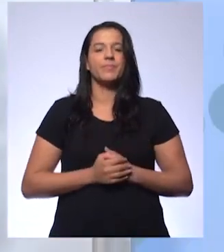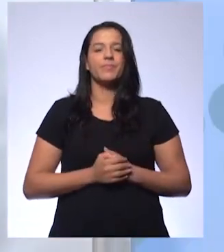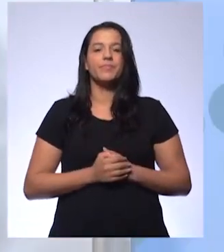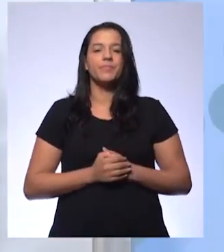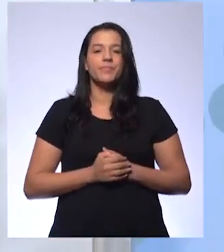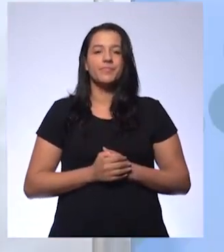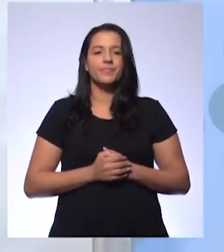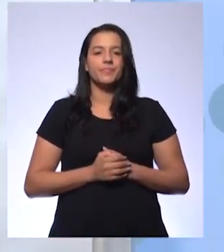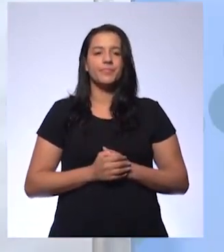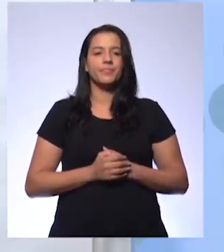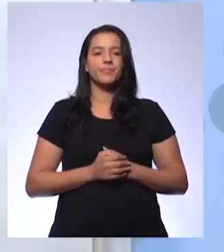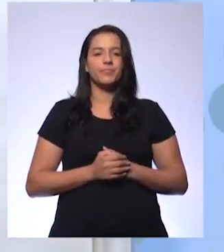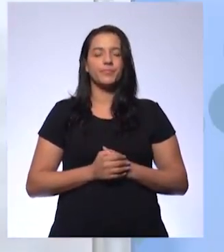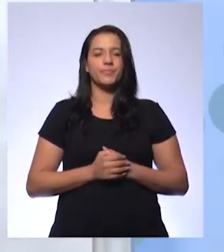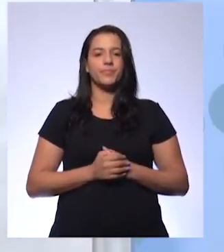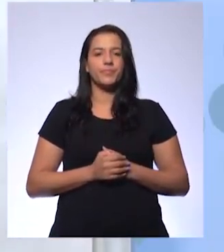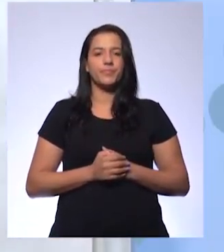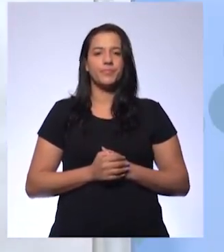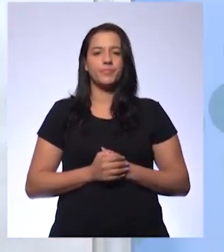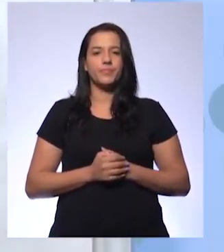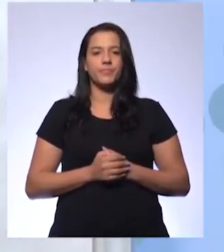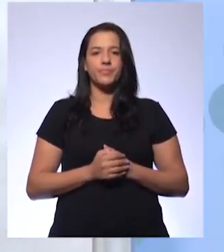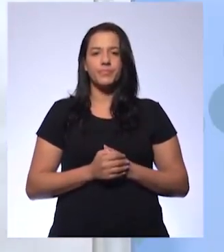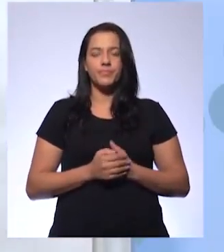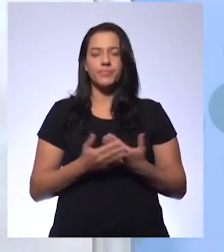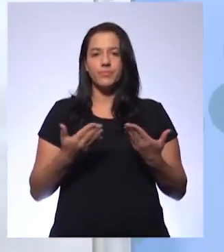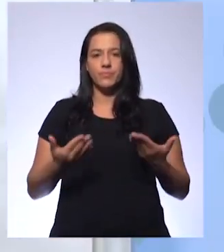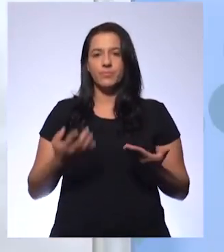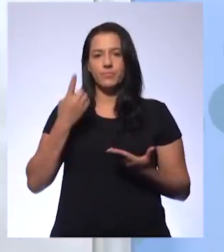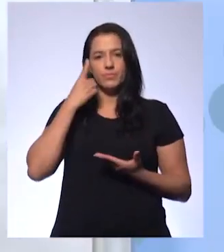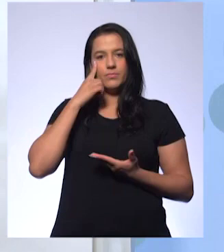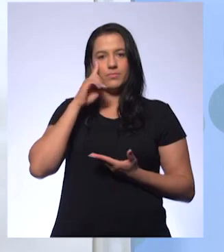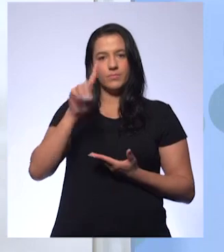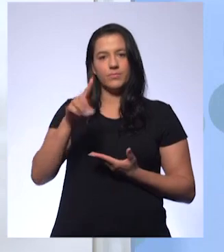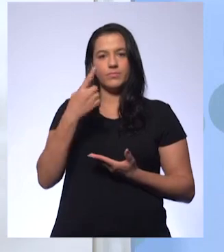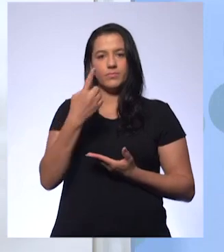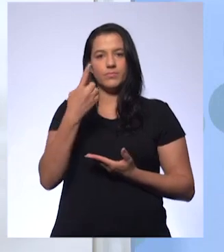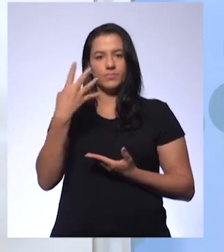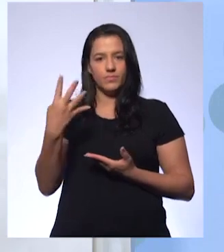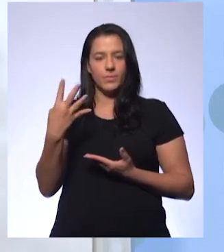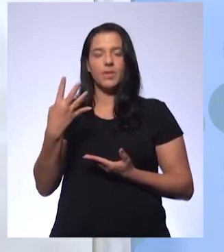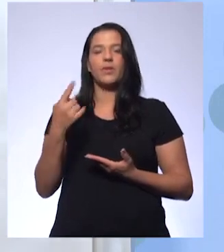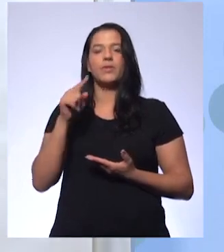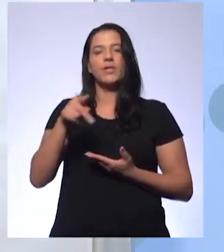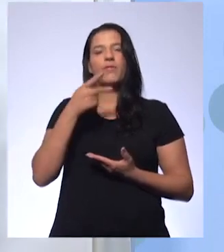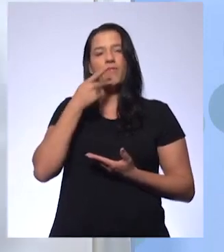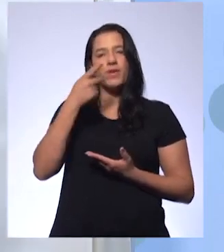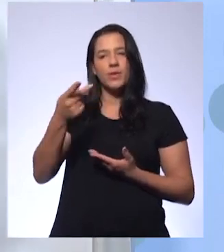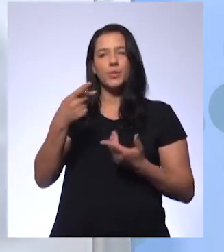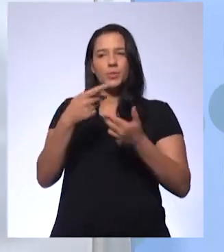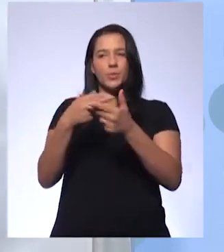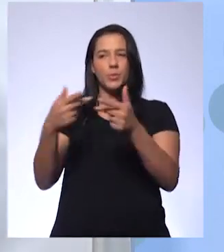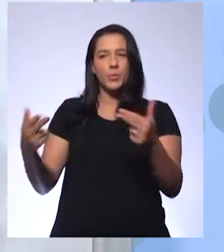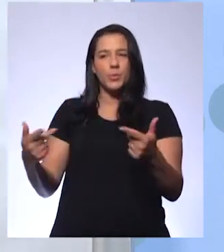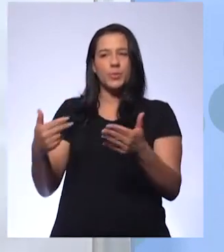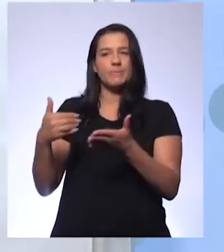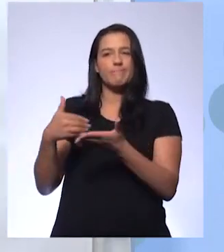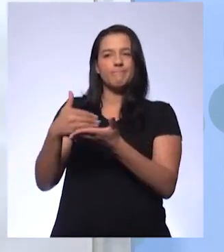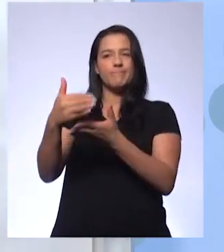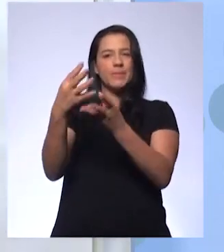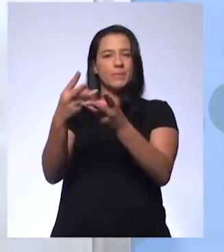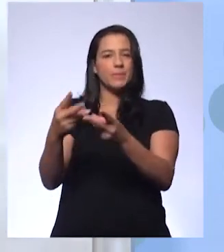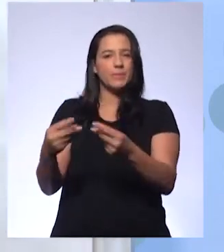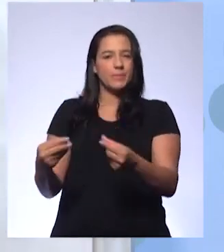Muito bem. Meus queridos, no dia 14, a gente estava falando sobre extinção, lembra? Aí quando vocês iam começar a falar de